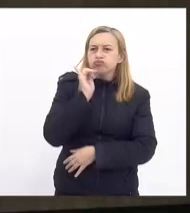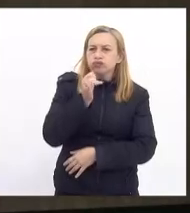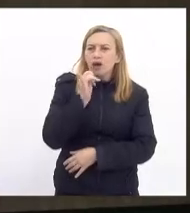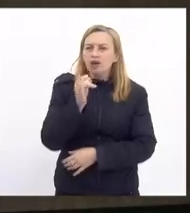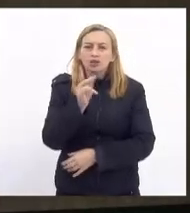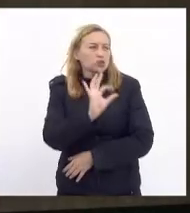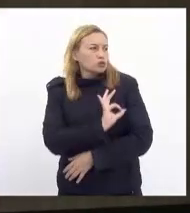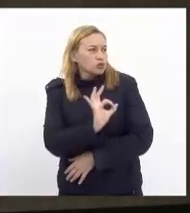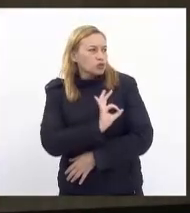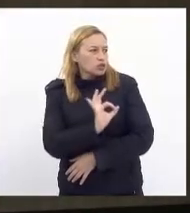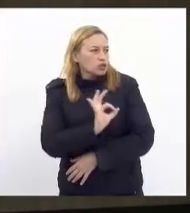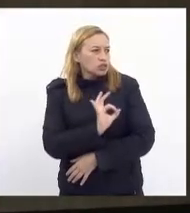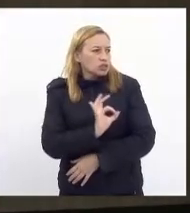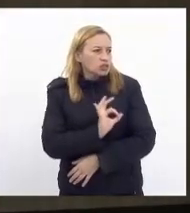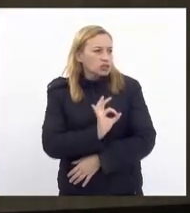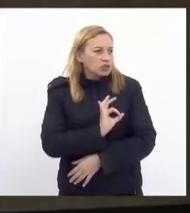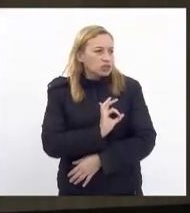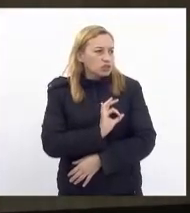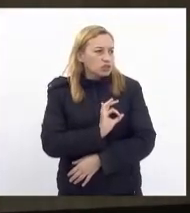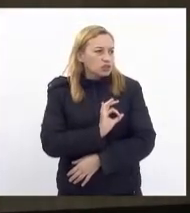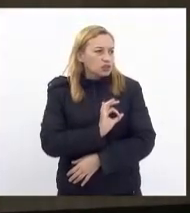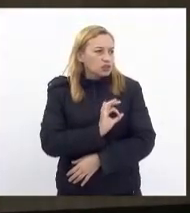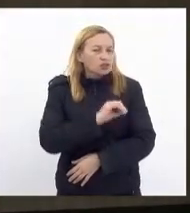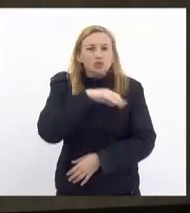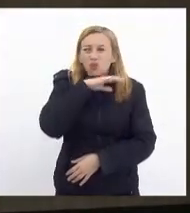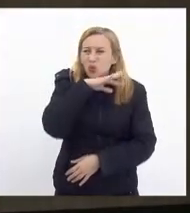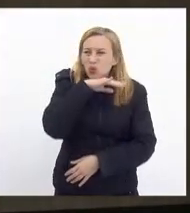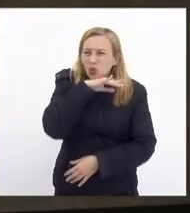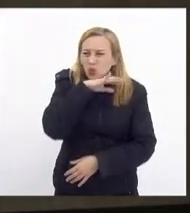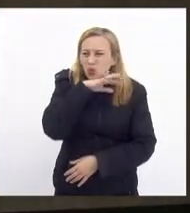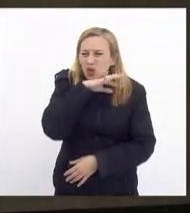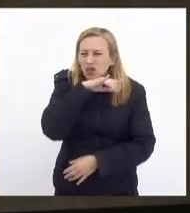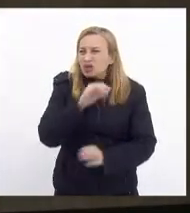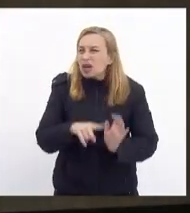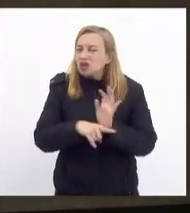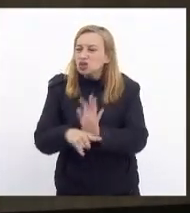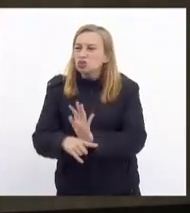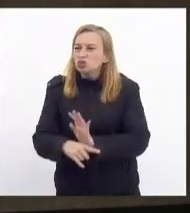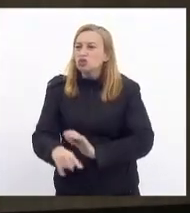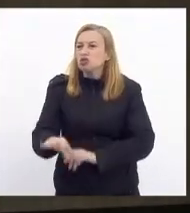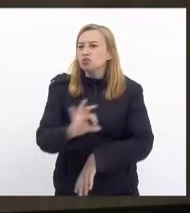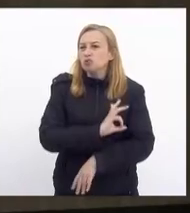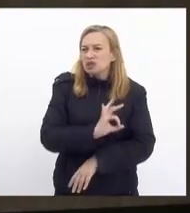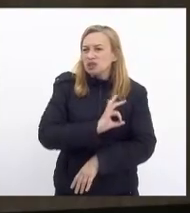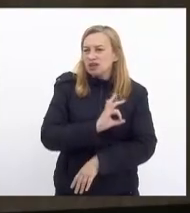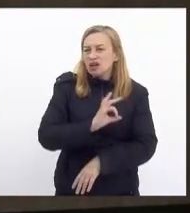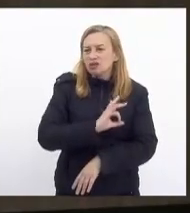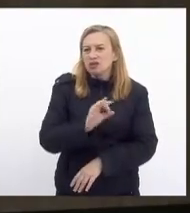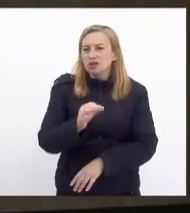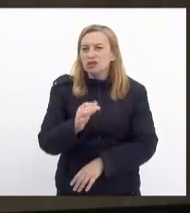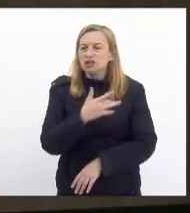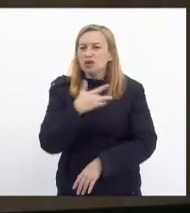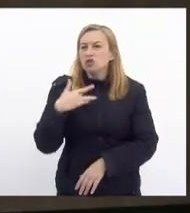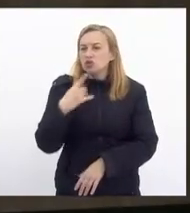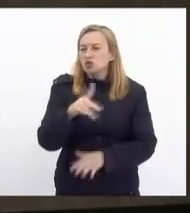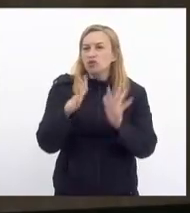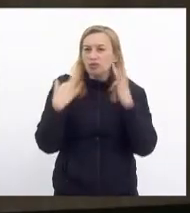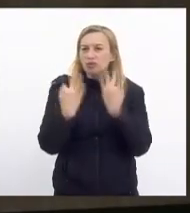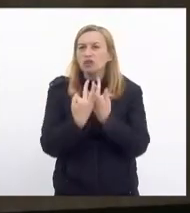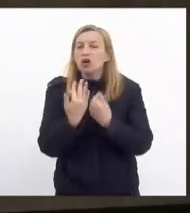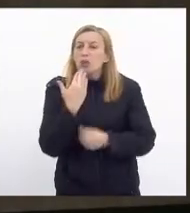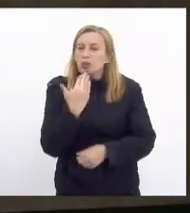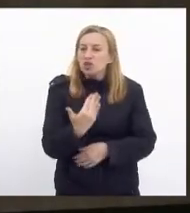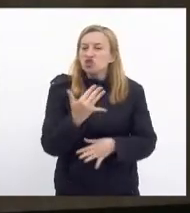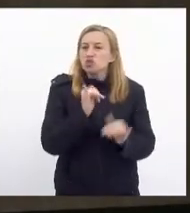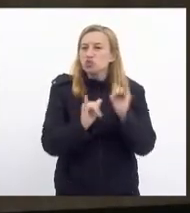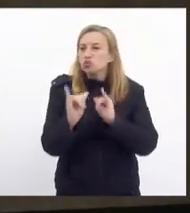precariedade no atendimento dessas unidades de saúde que visa atender os policiais militares e seu dependente. Eu protocolei aqui um pedido